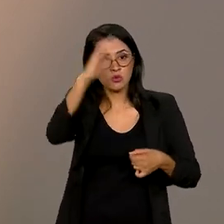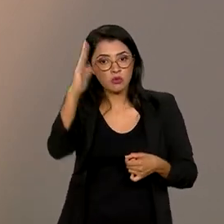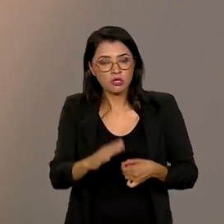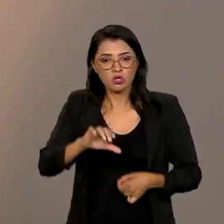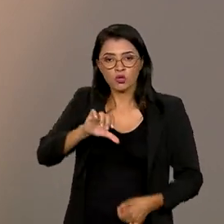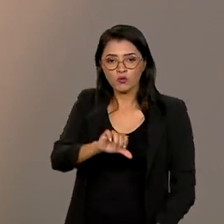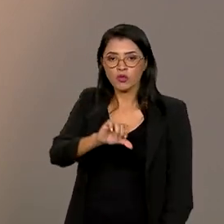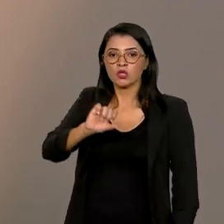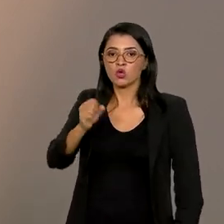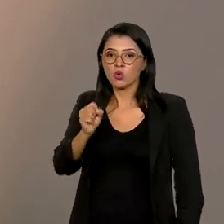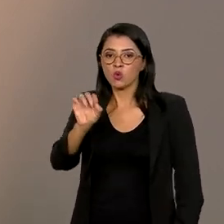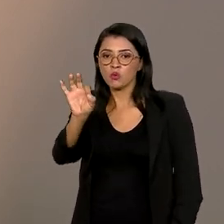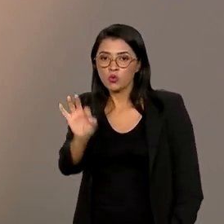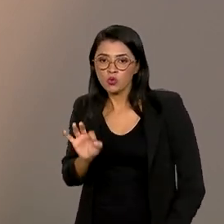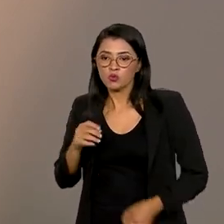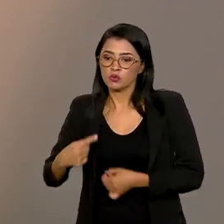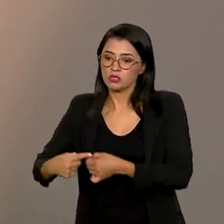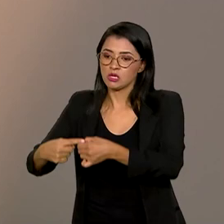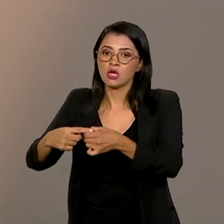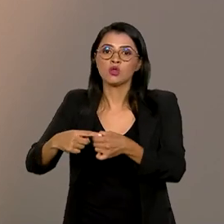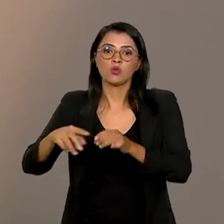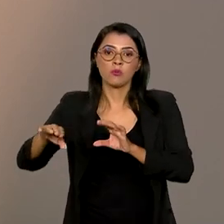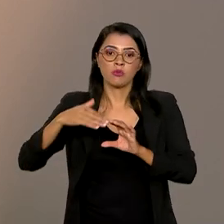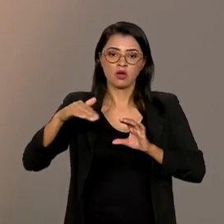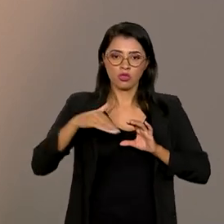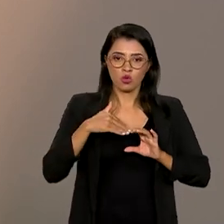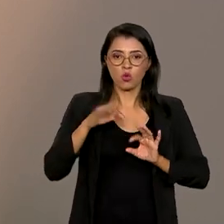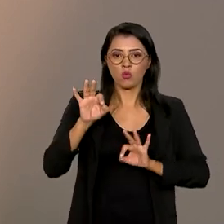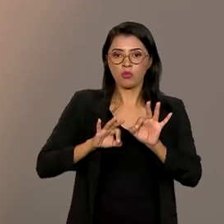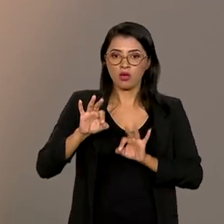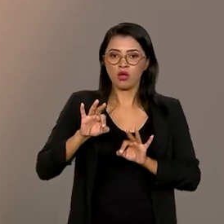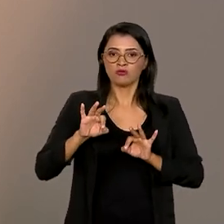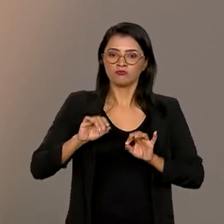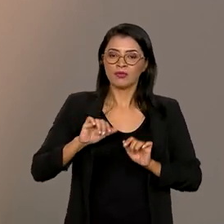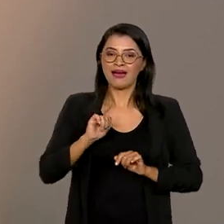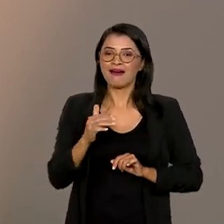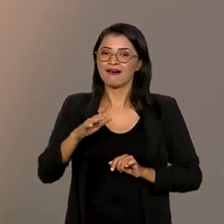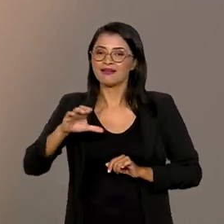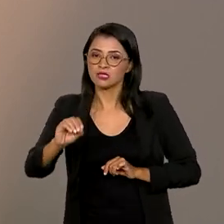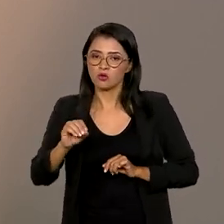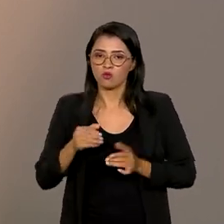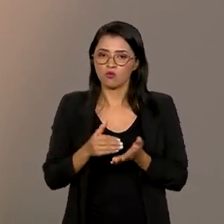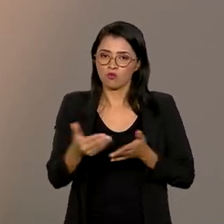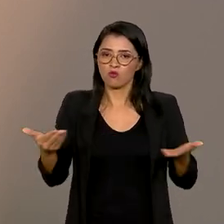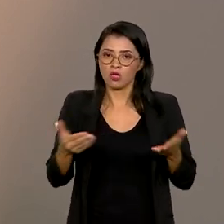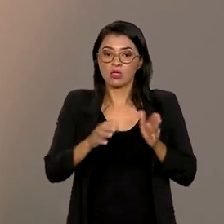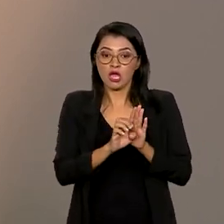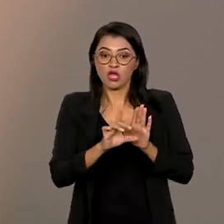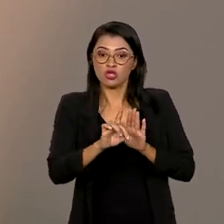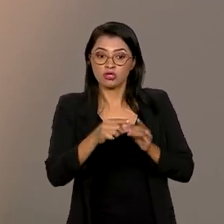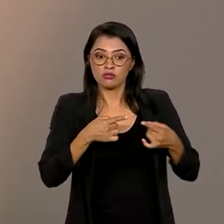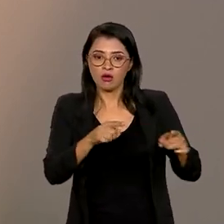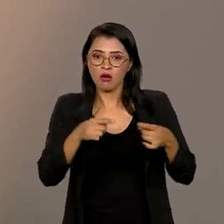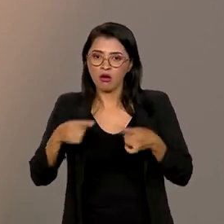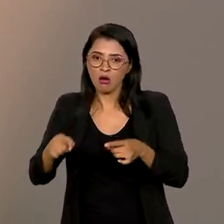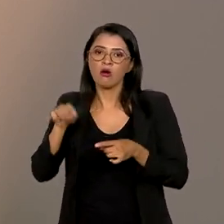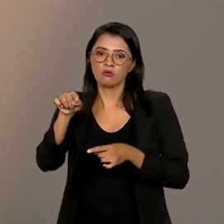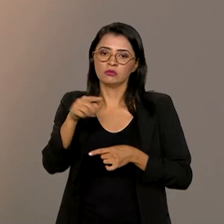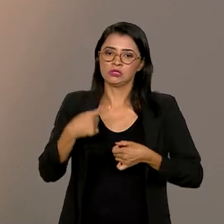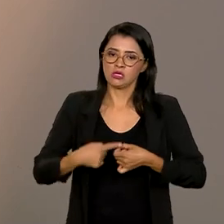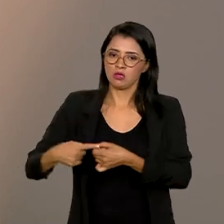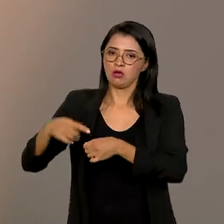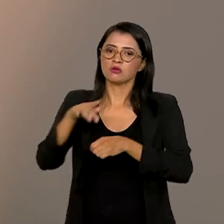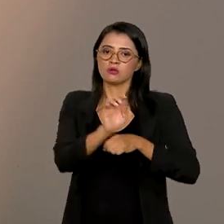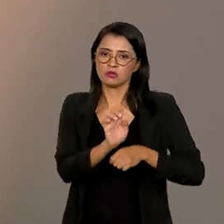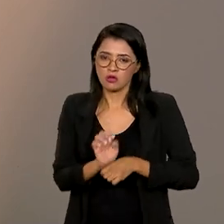98% das cidades mandaram seus planos de ação. Então, agora, começam a acontecer os editais, né? As cidades, os estados. Isso,